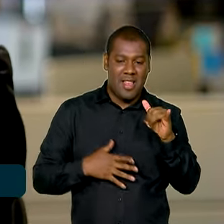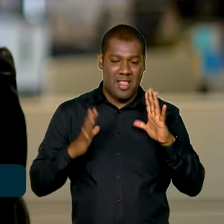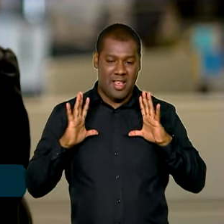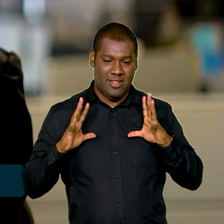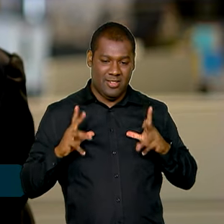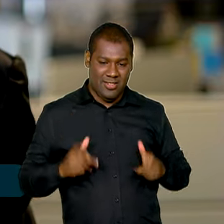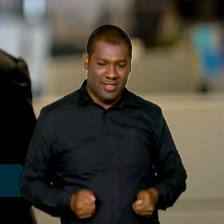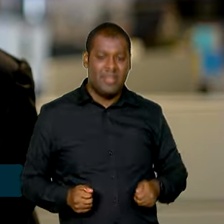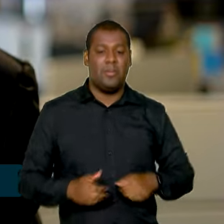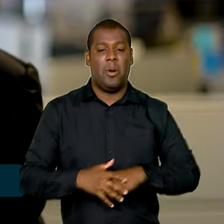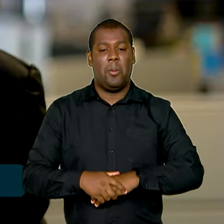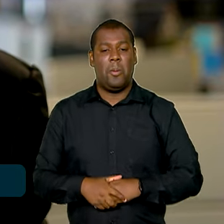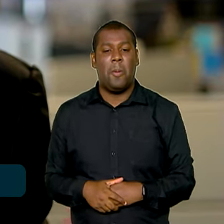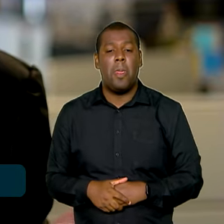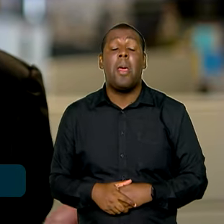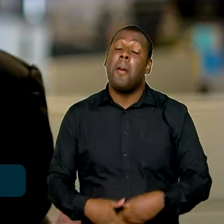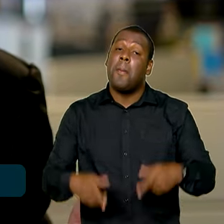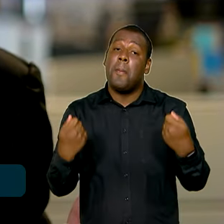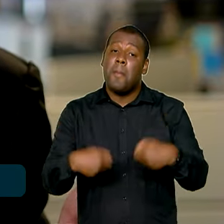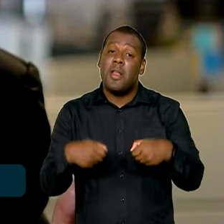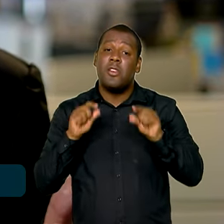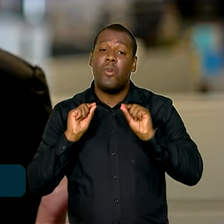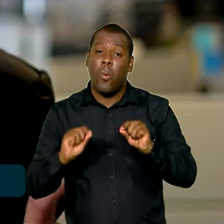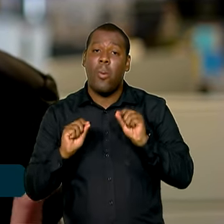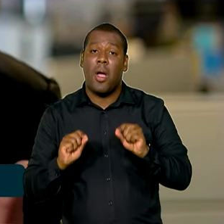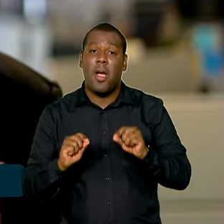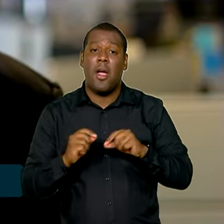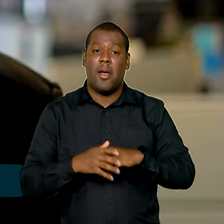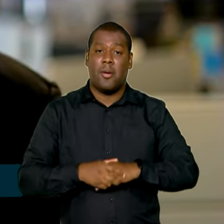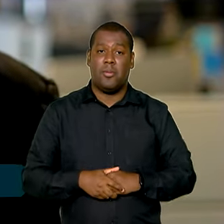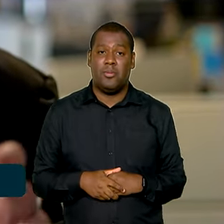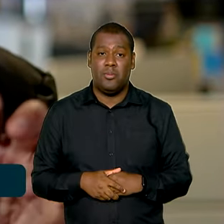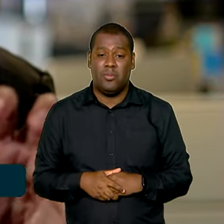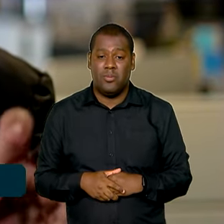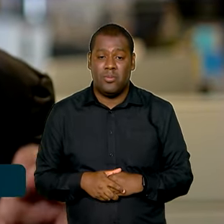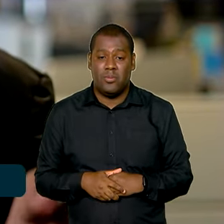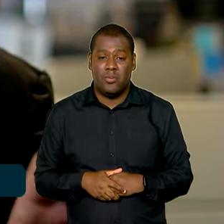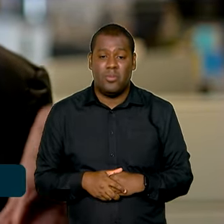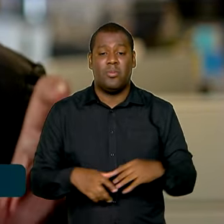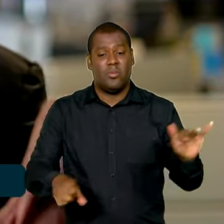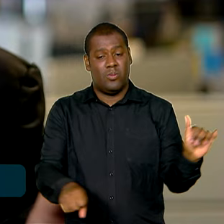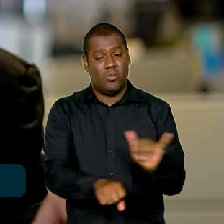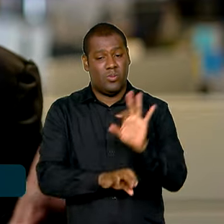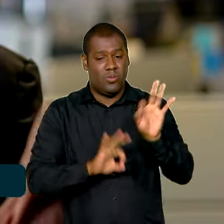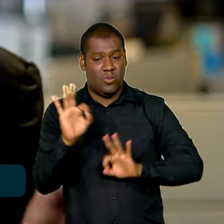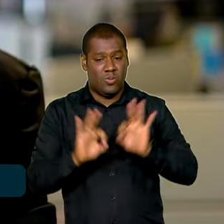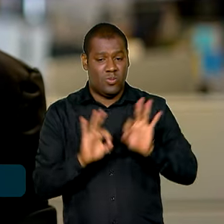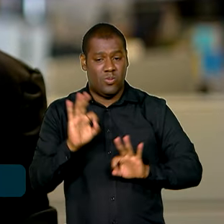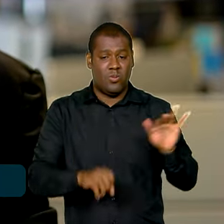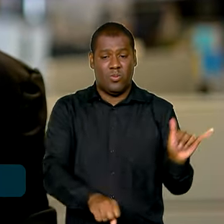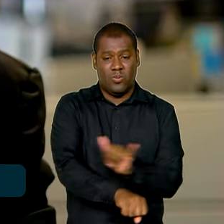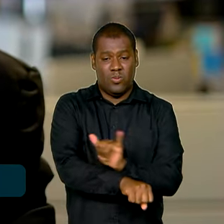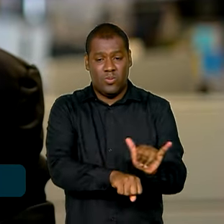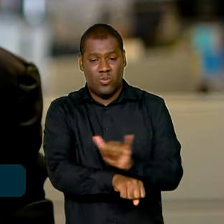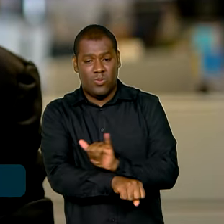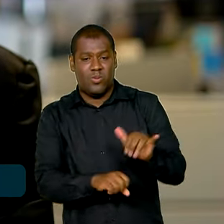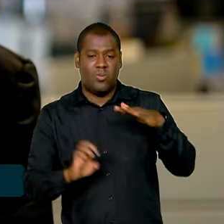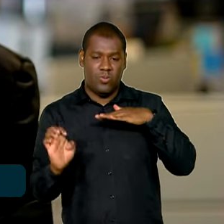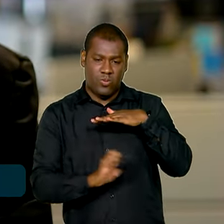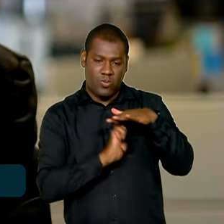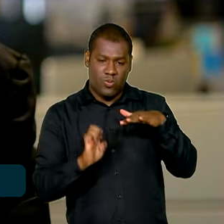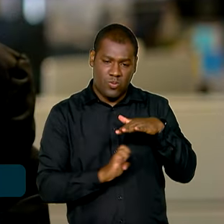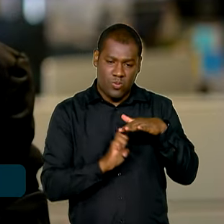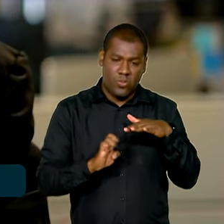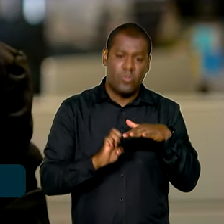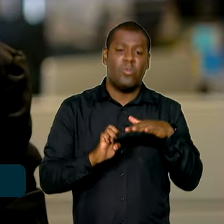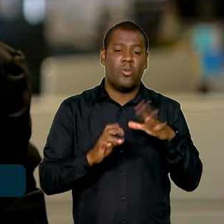vai depender de uma maior convergência das estratégias empresariais, de um lado, com